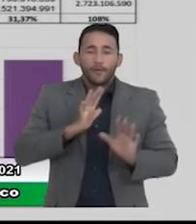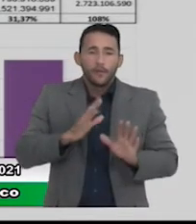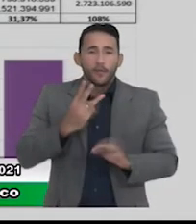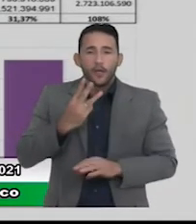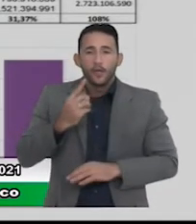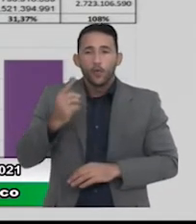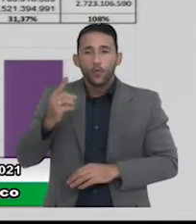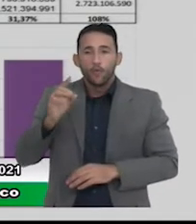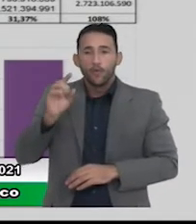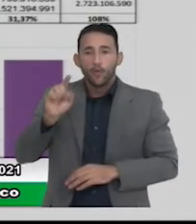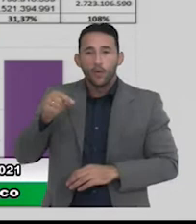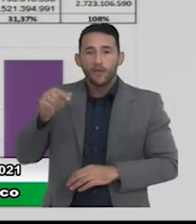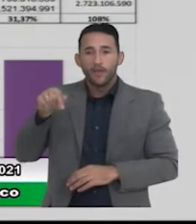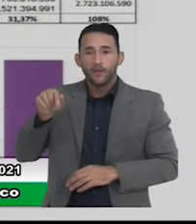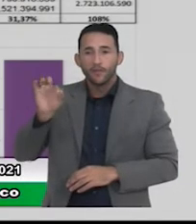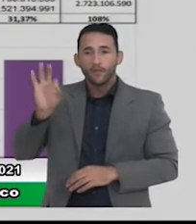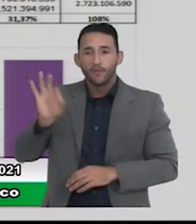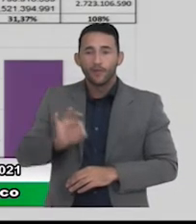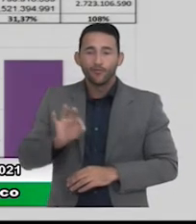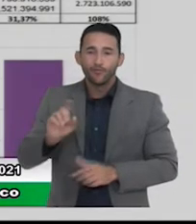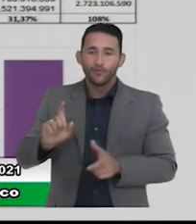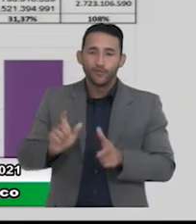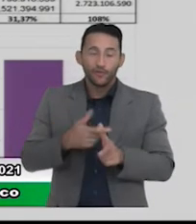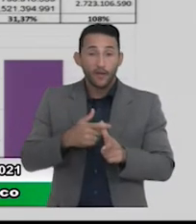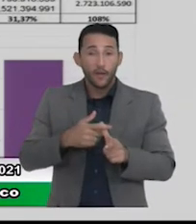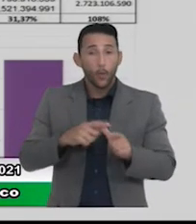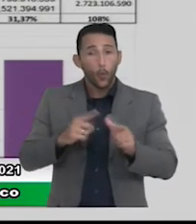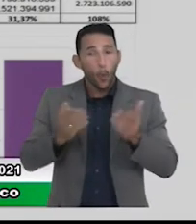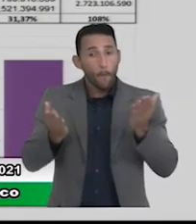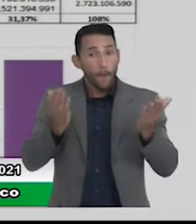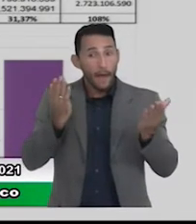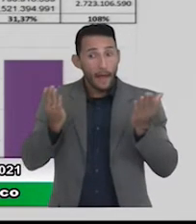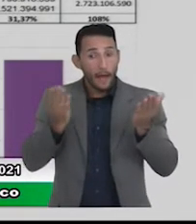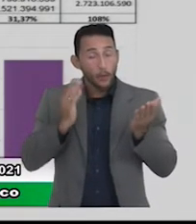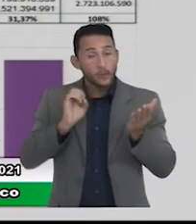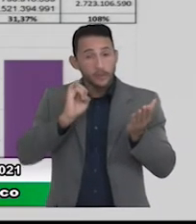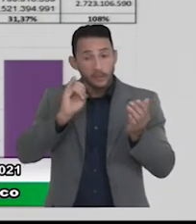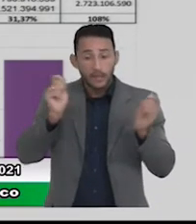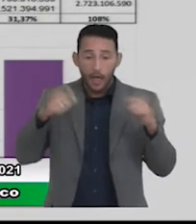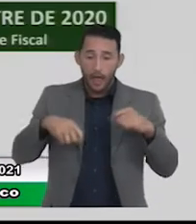de endividamento em relação ao que é permitido pela lei